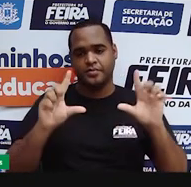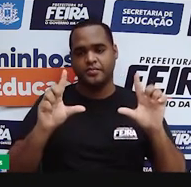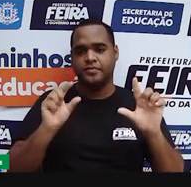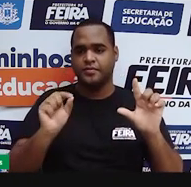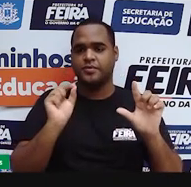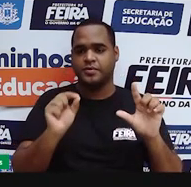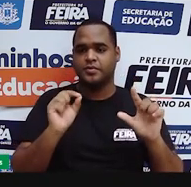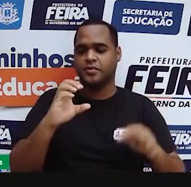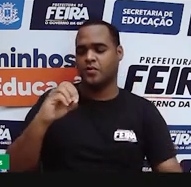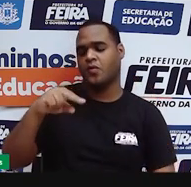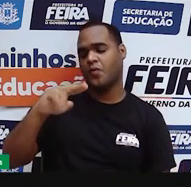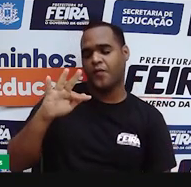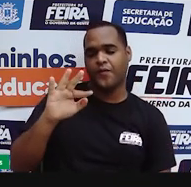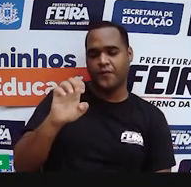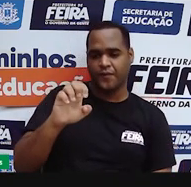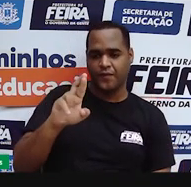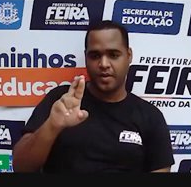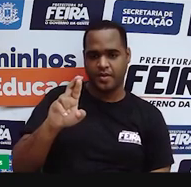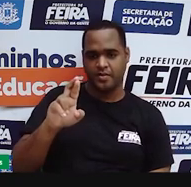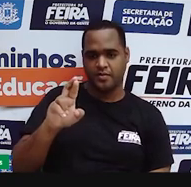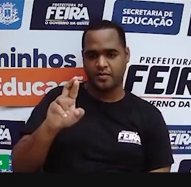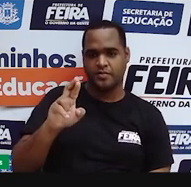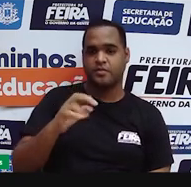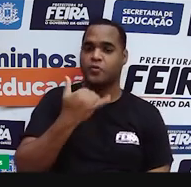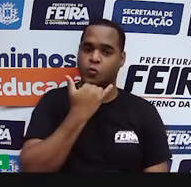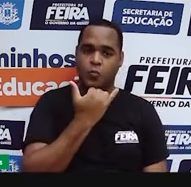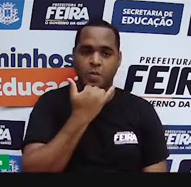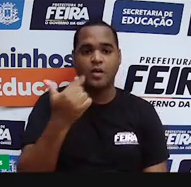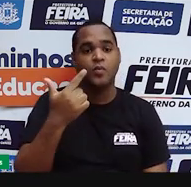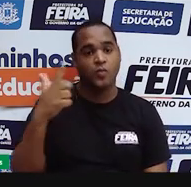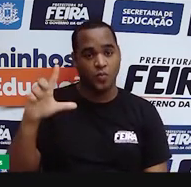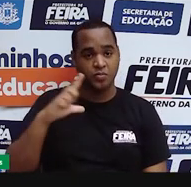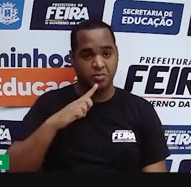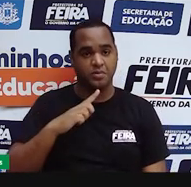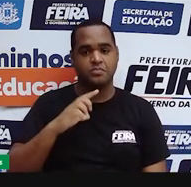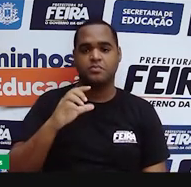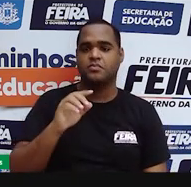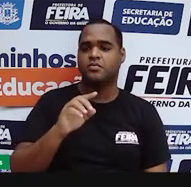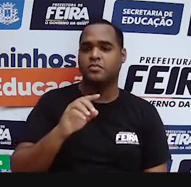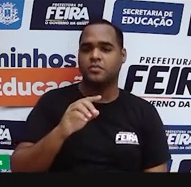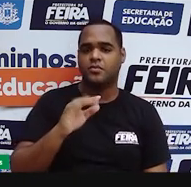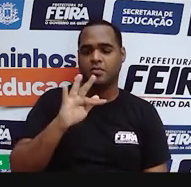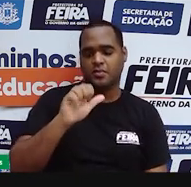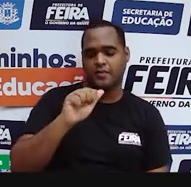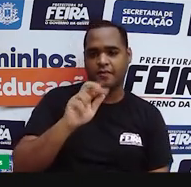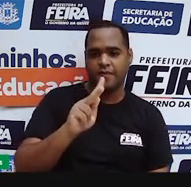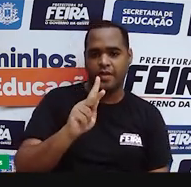Confere Aí. Não, desculpa. Confere Aí não. Confere Aí é esse que a gente usou. Vamos para o Fake Check.